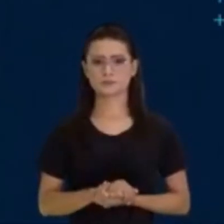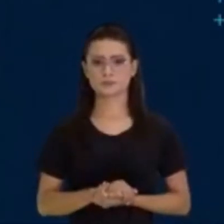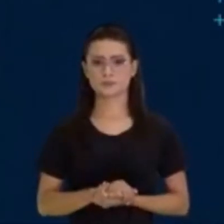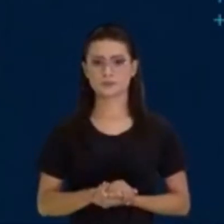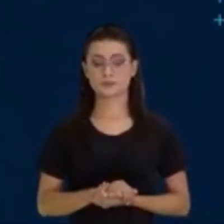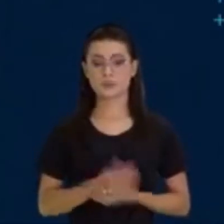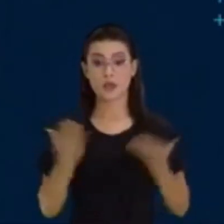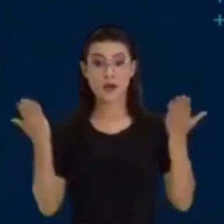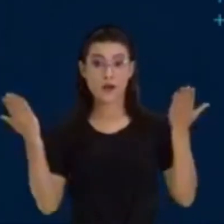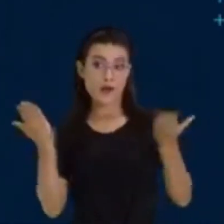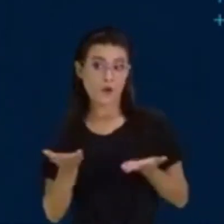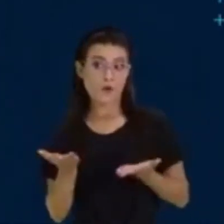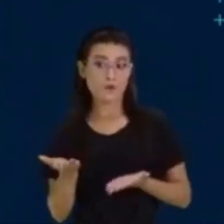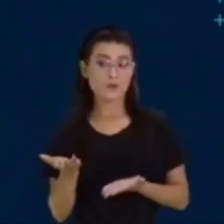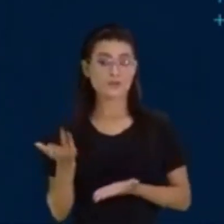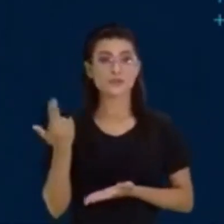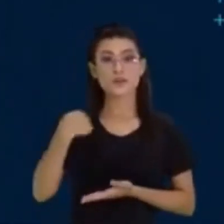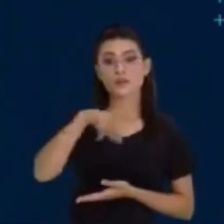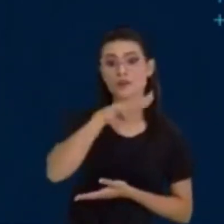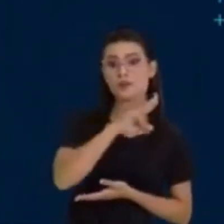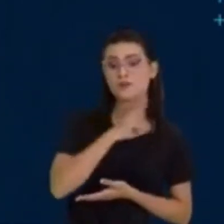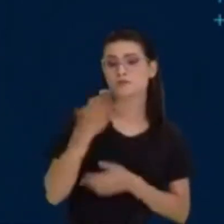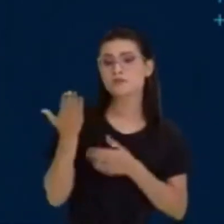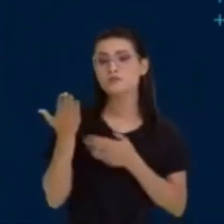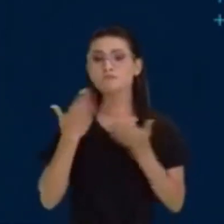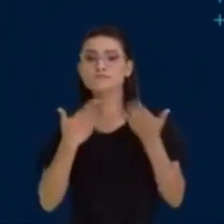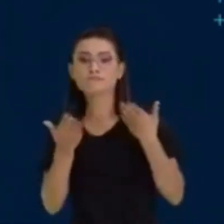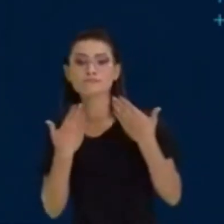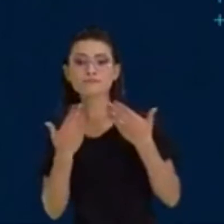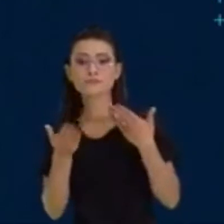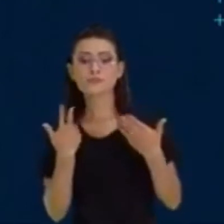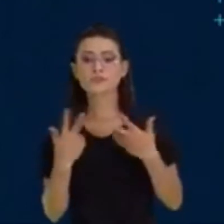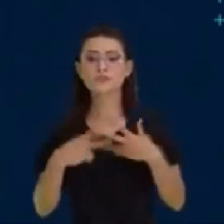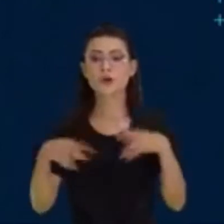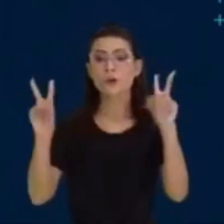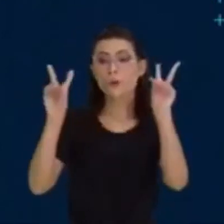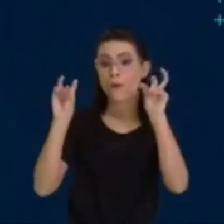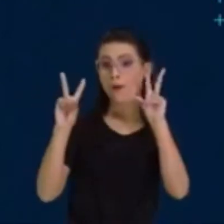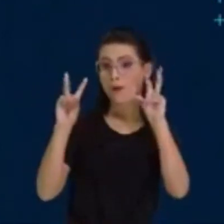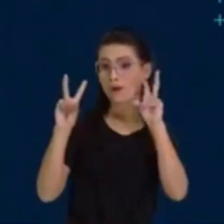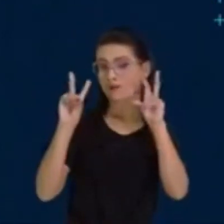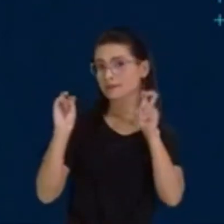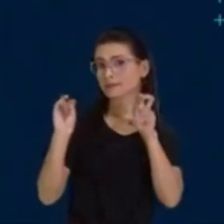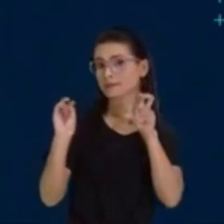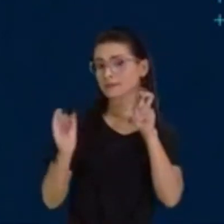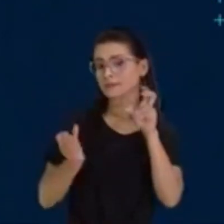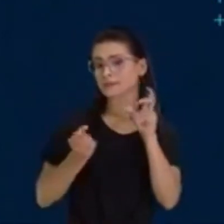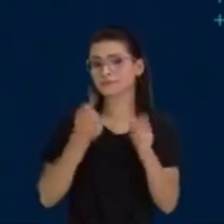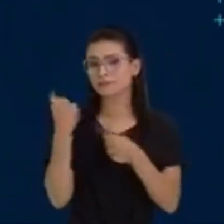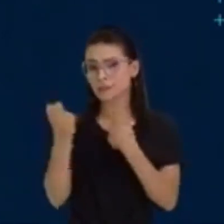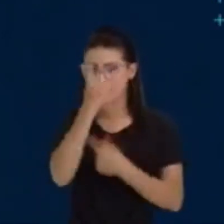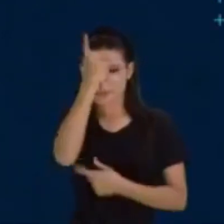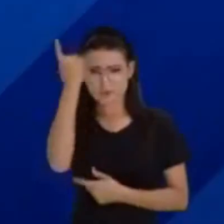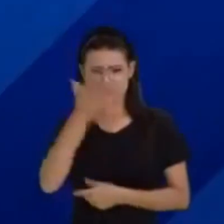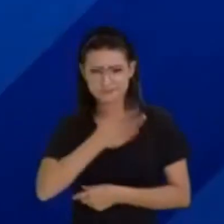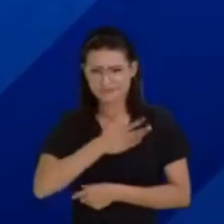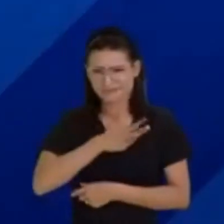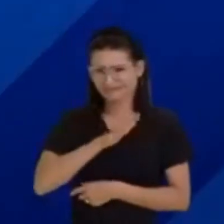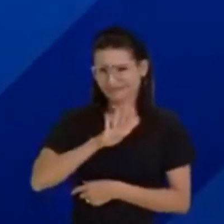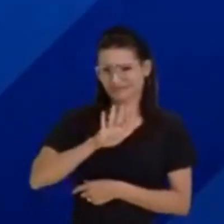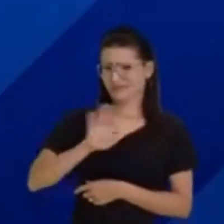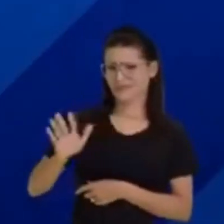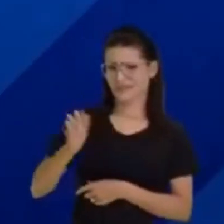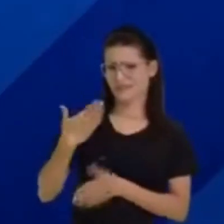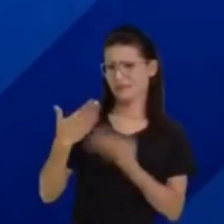Hoje, nós vamos falar sobre um assunto do qual as pessoas geralmente não gostam muito de falar.